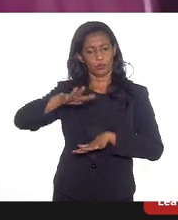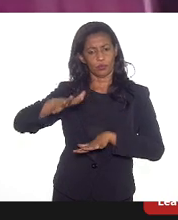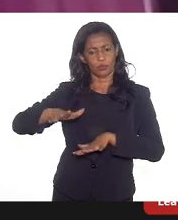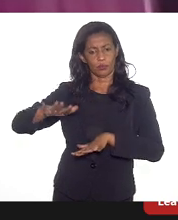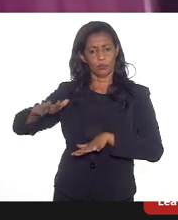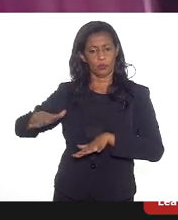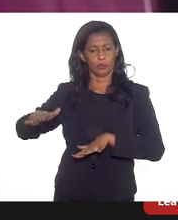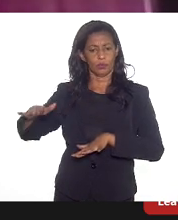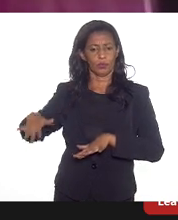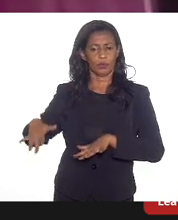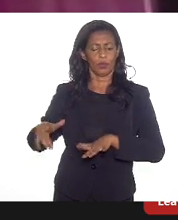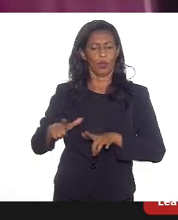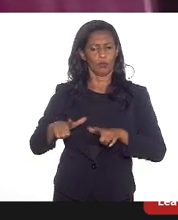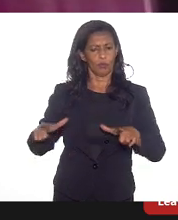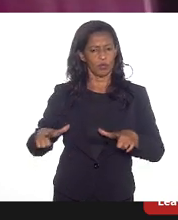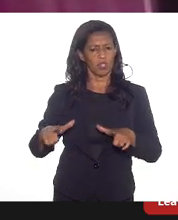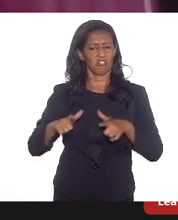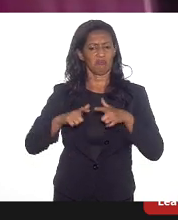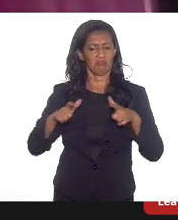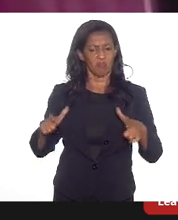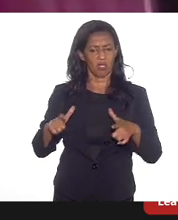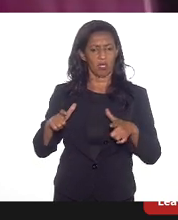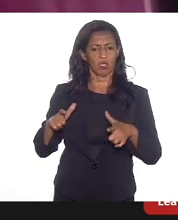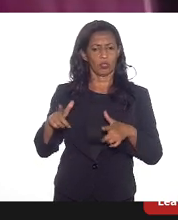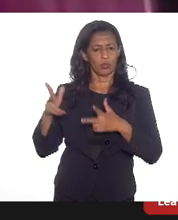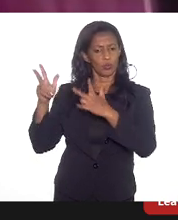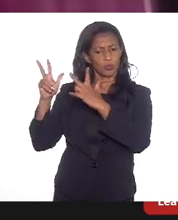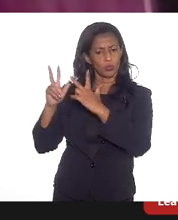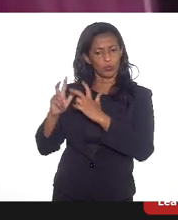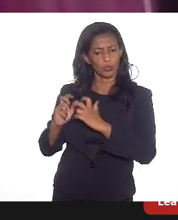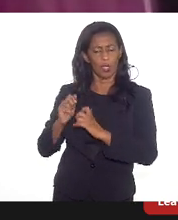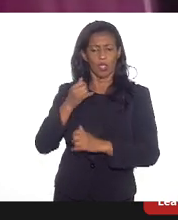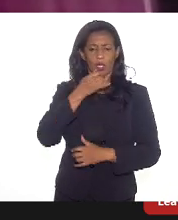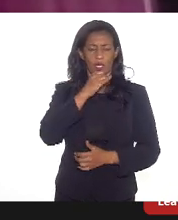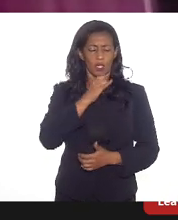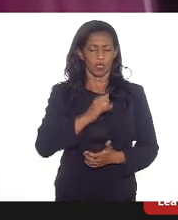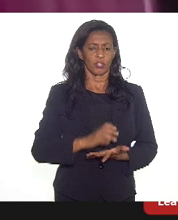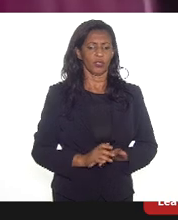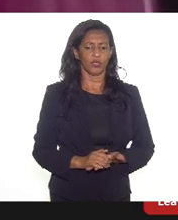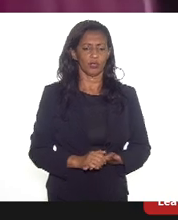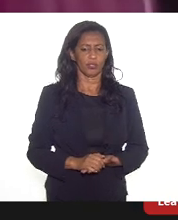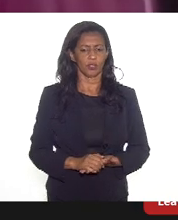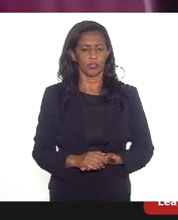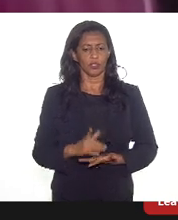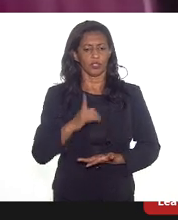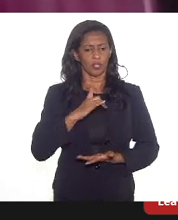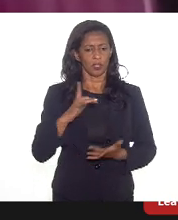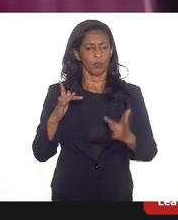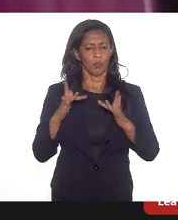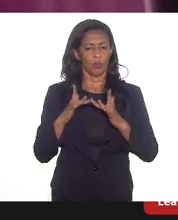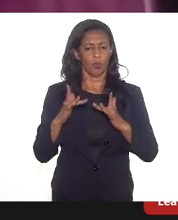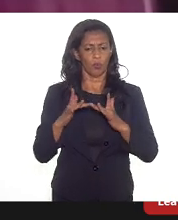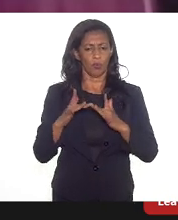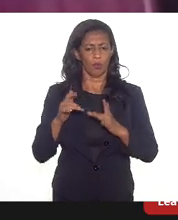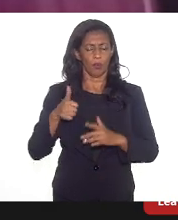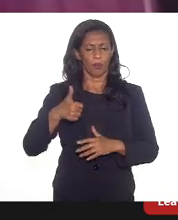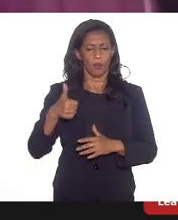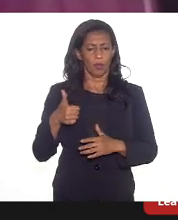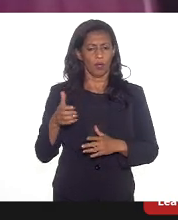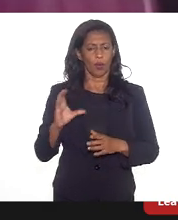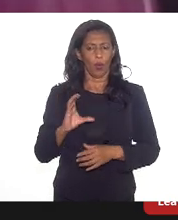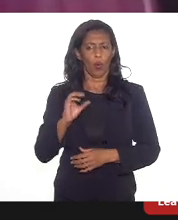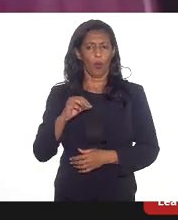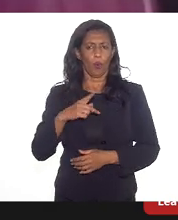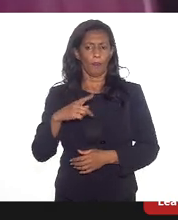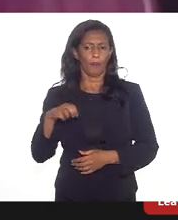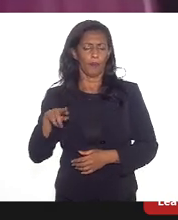grande potencial para a geração de energia fotovoltaica. Já temos contato com a primeira cooperativa energética do